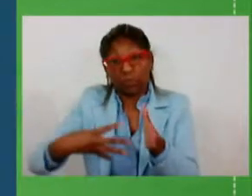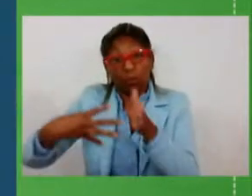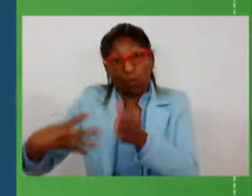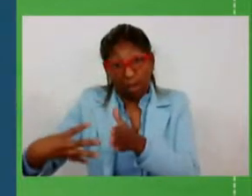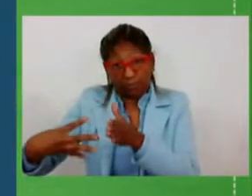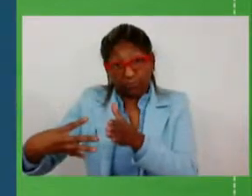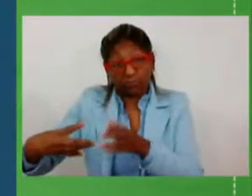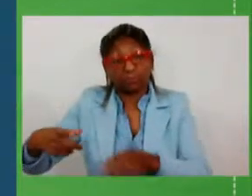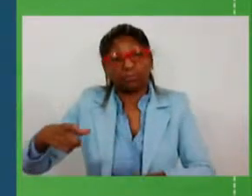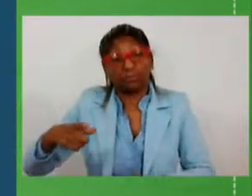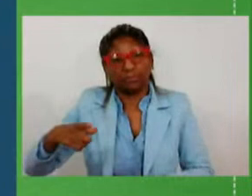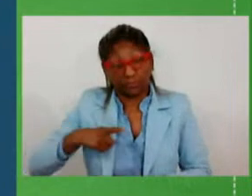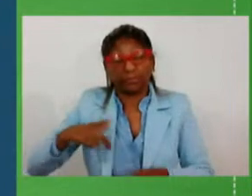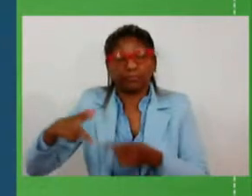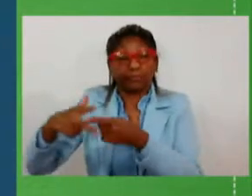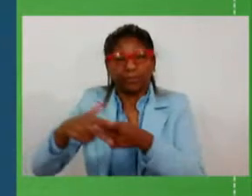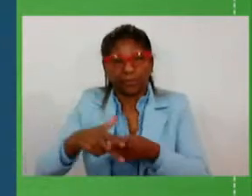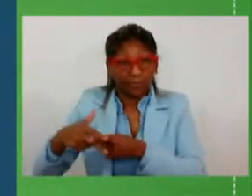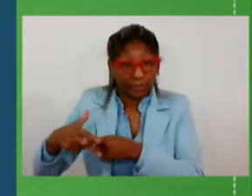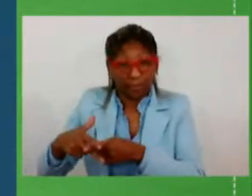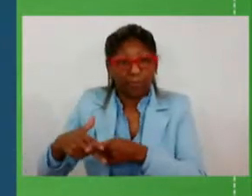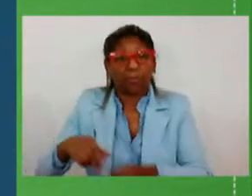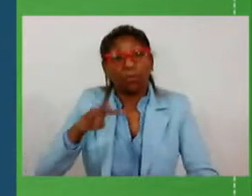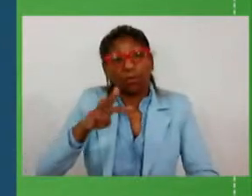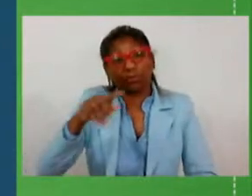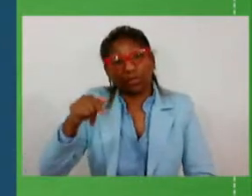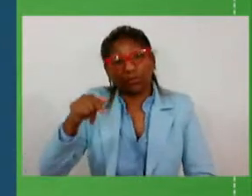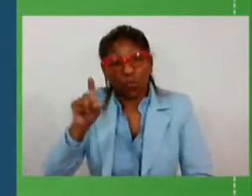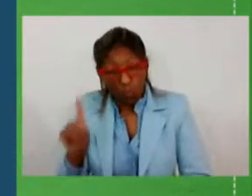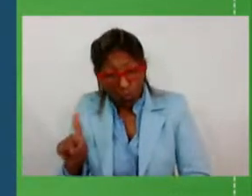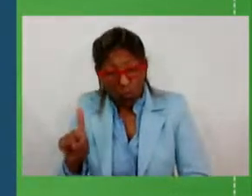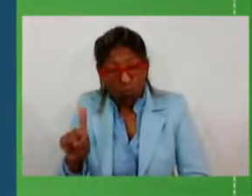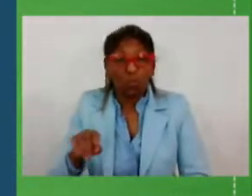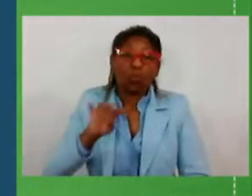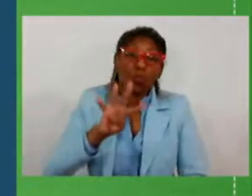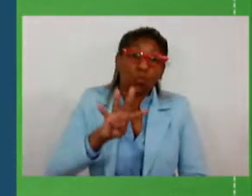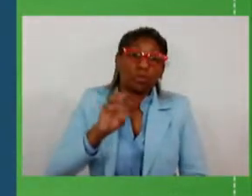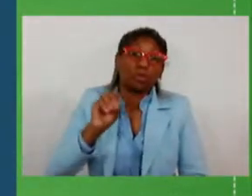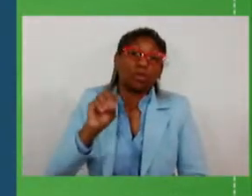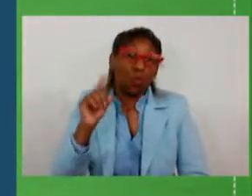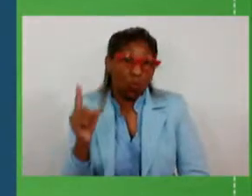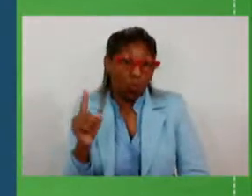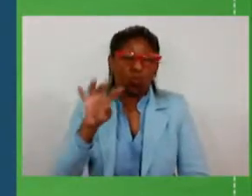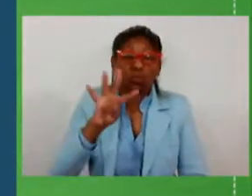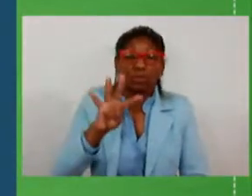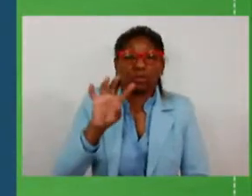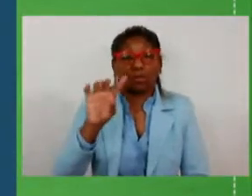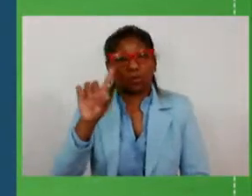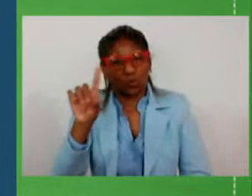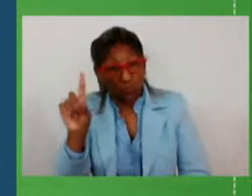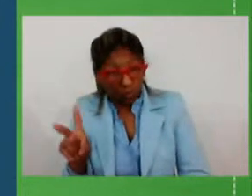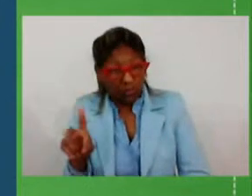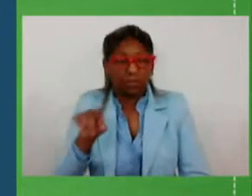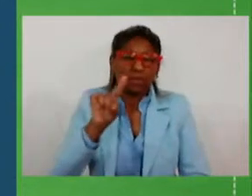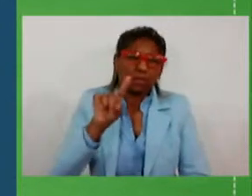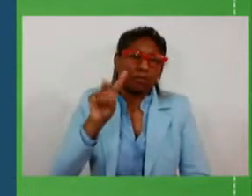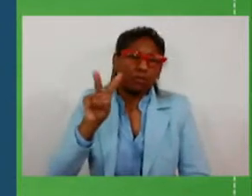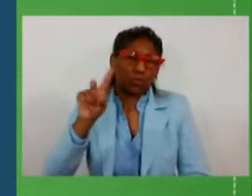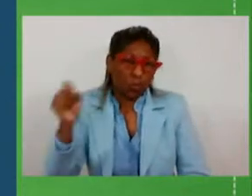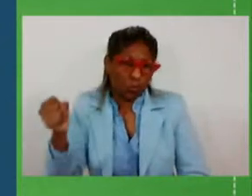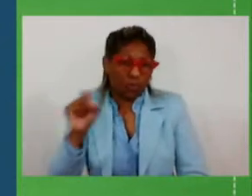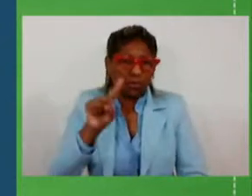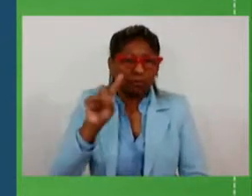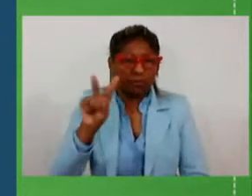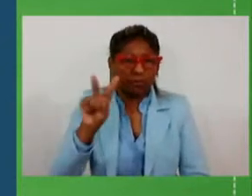a recuperação da 471 da 403 da 412 da 128 da 129 da